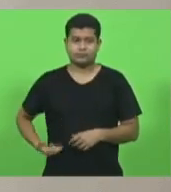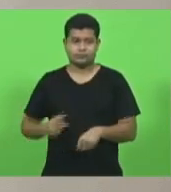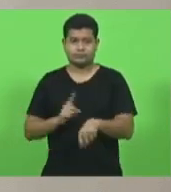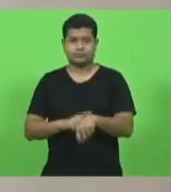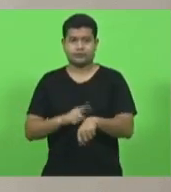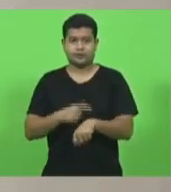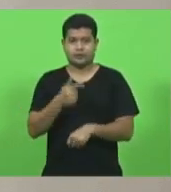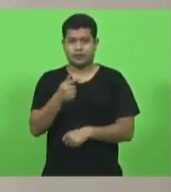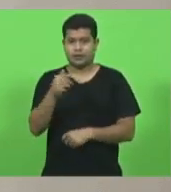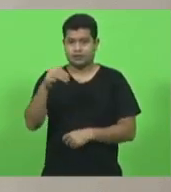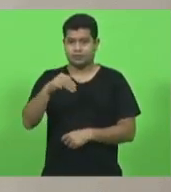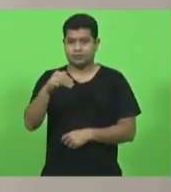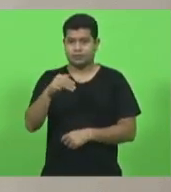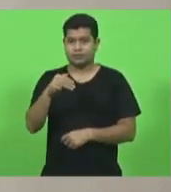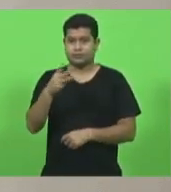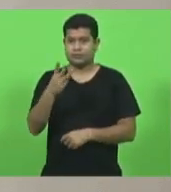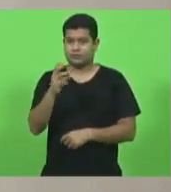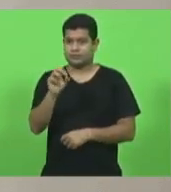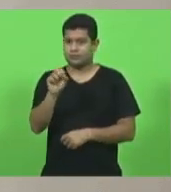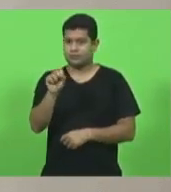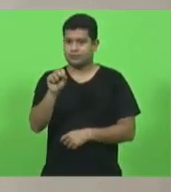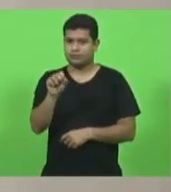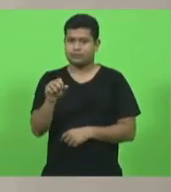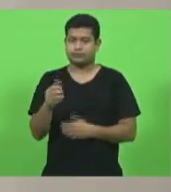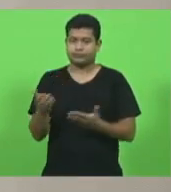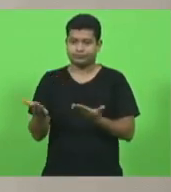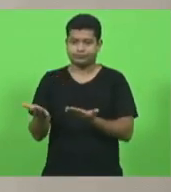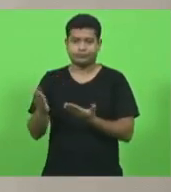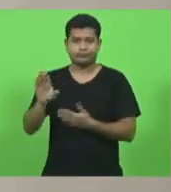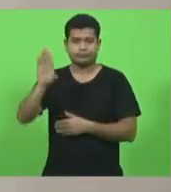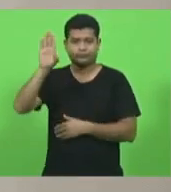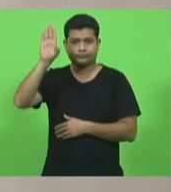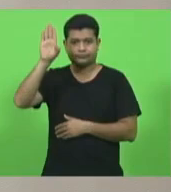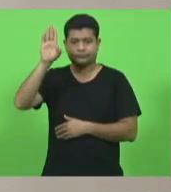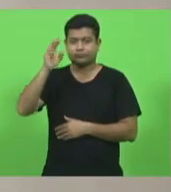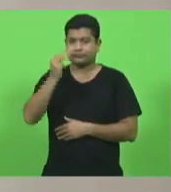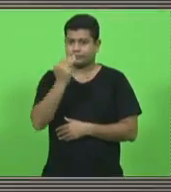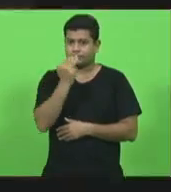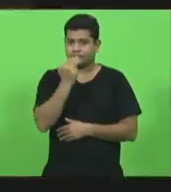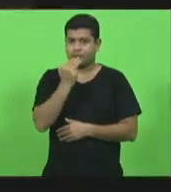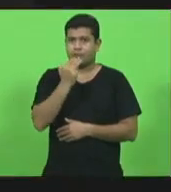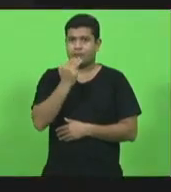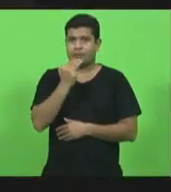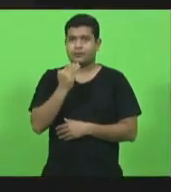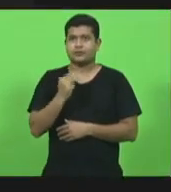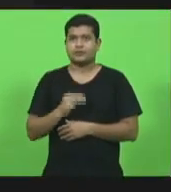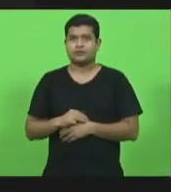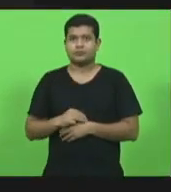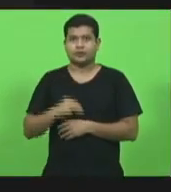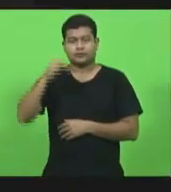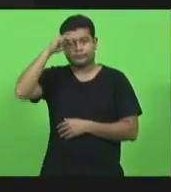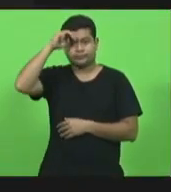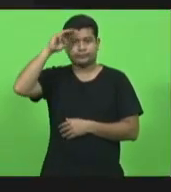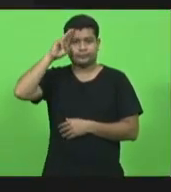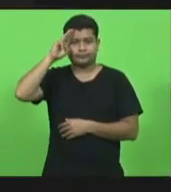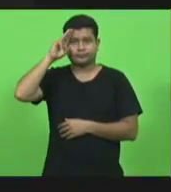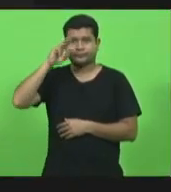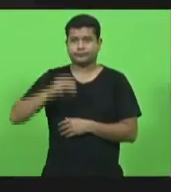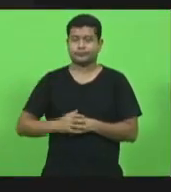segundos. Fará uso da palavra o deputado Sérgio Mota. Muito obrigado, senhor presidente.